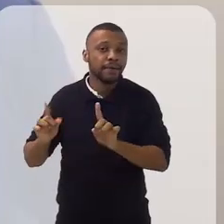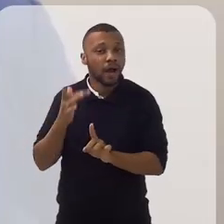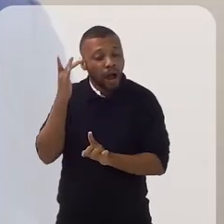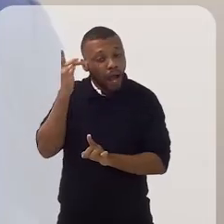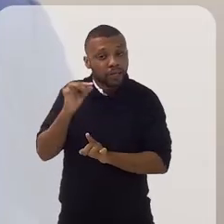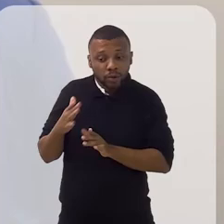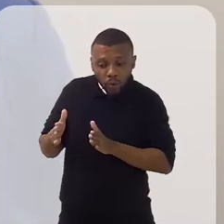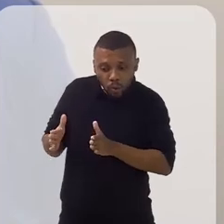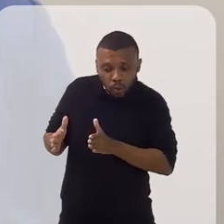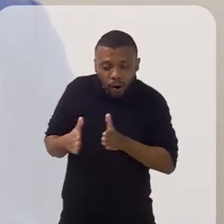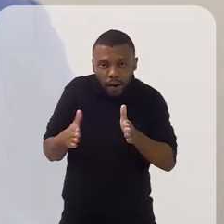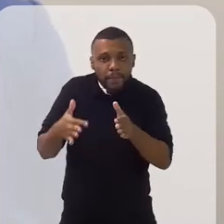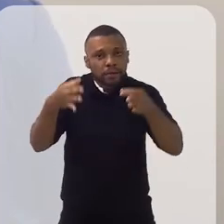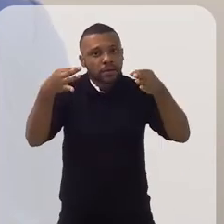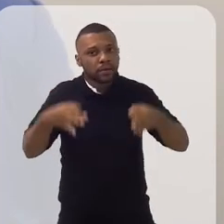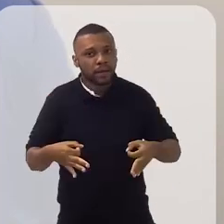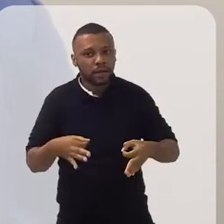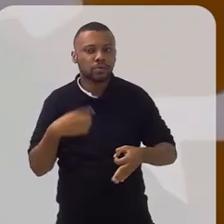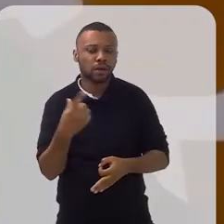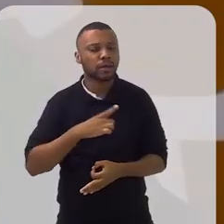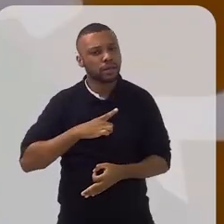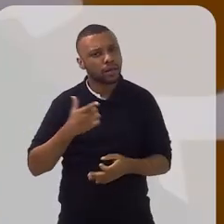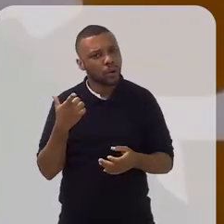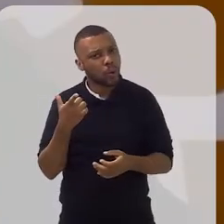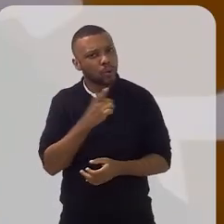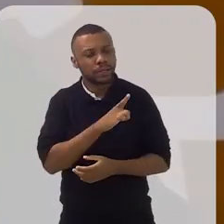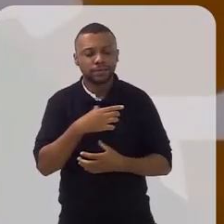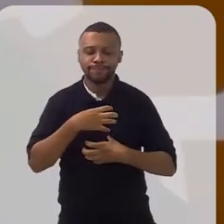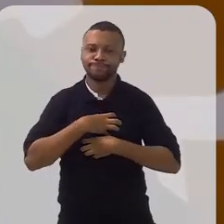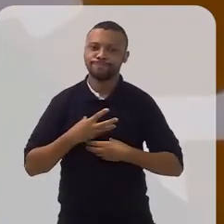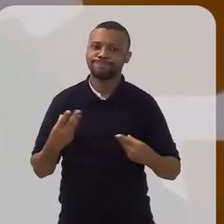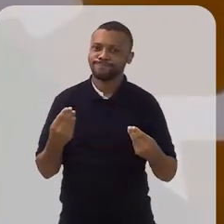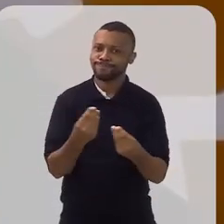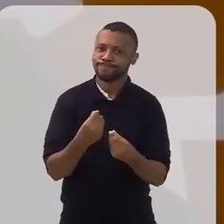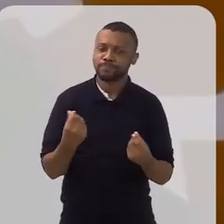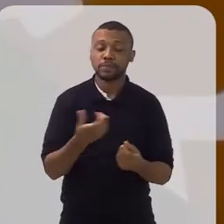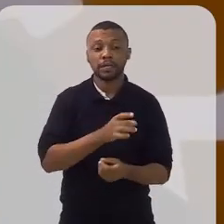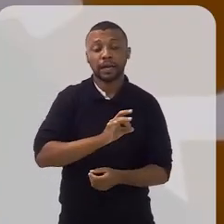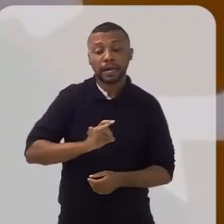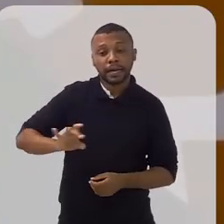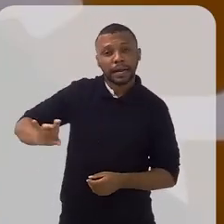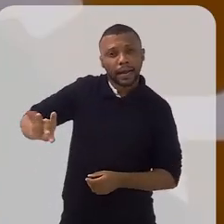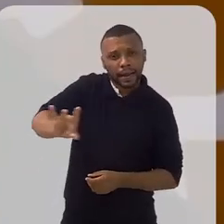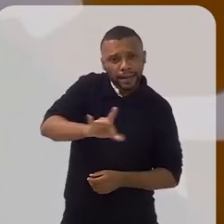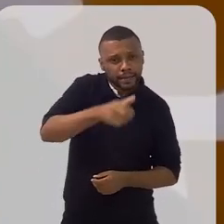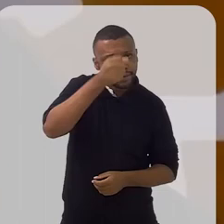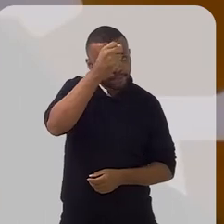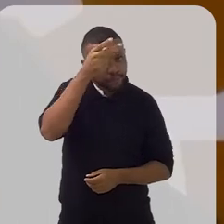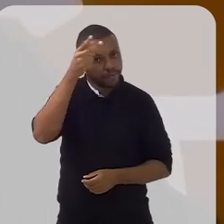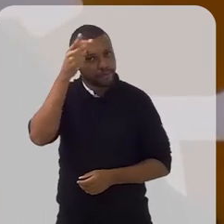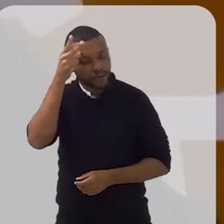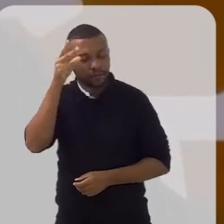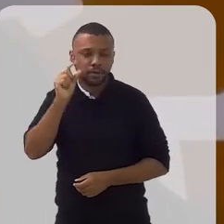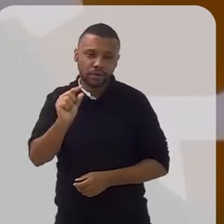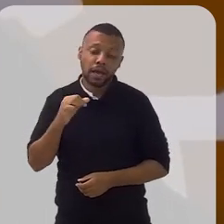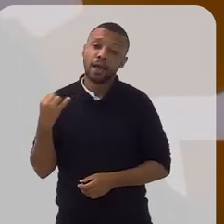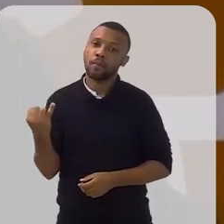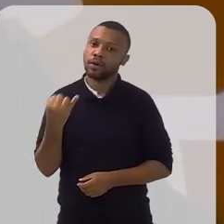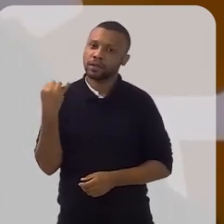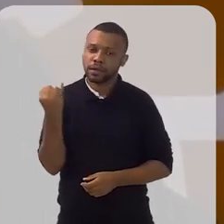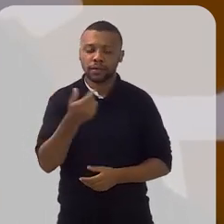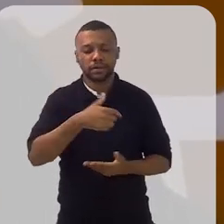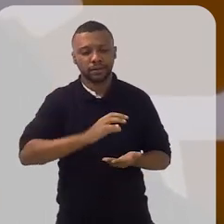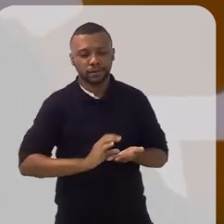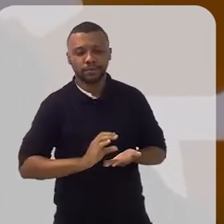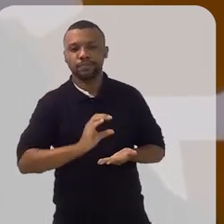Mas eu acho que a gente está no caminho certo. Eu acho que a gente tem conseguido sensibilizar os prefeitos da necessidade dessa